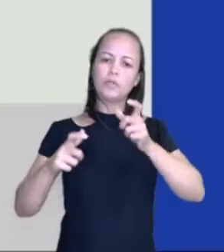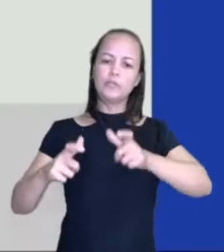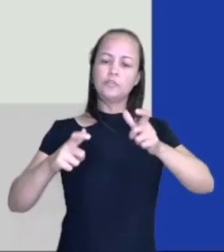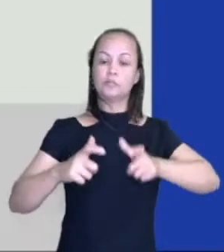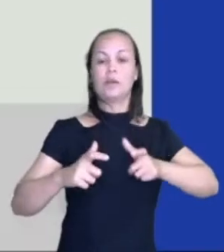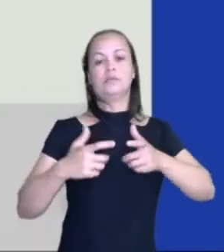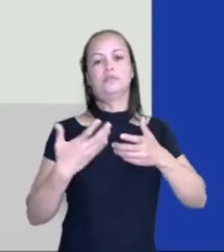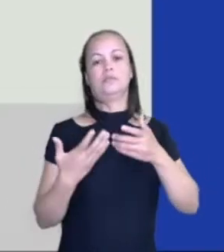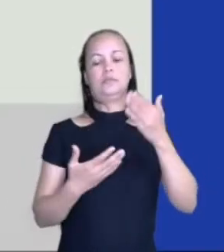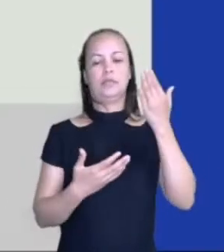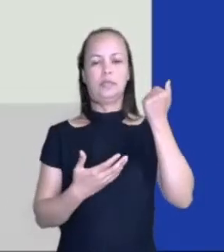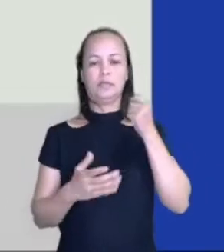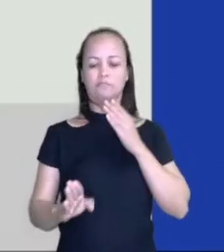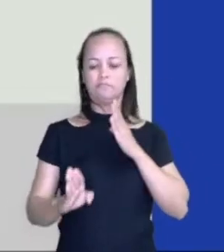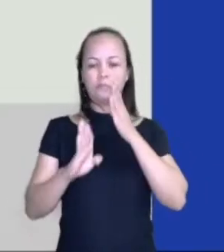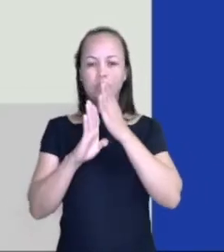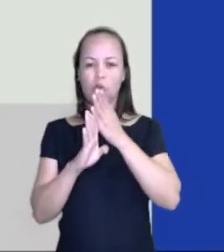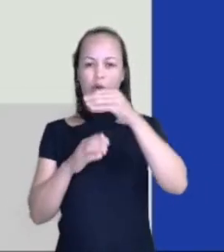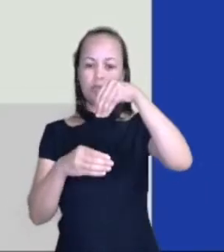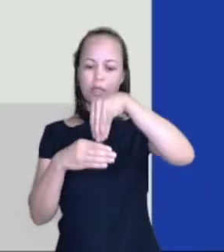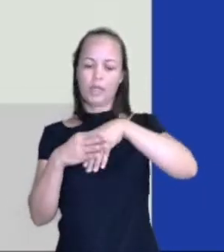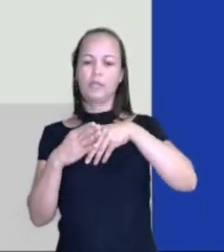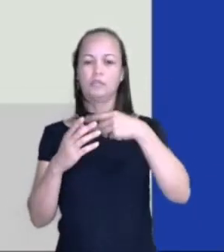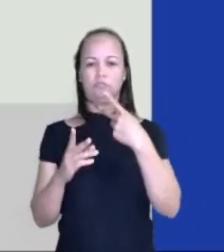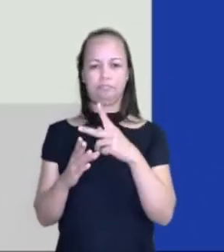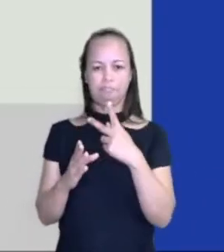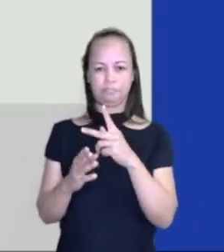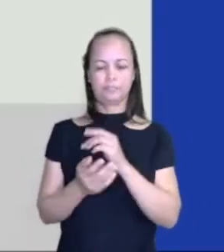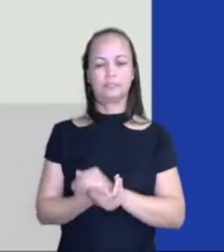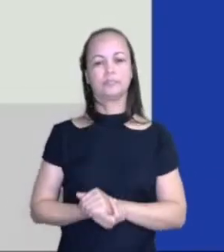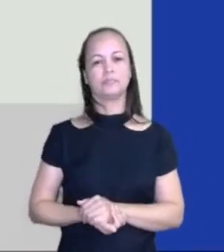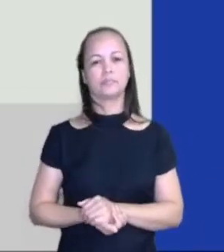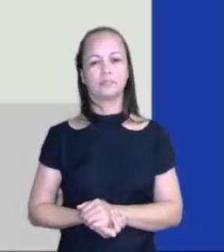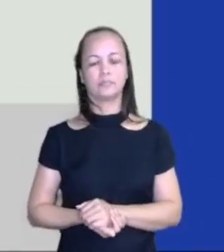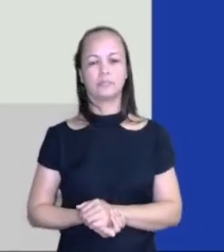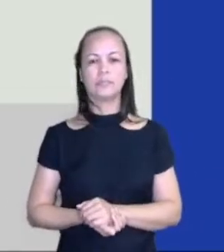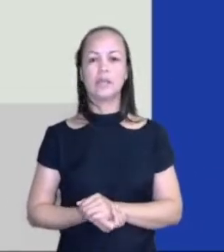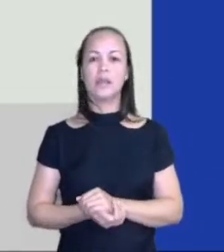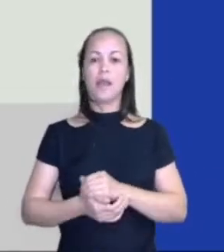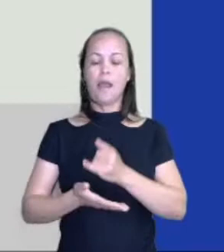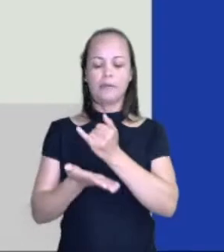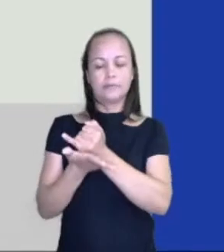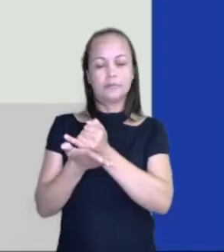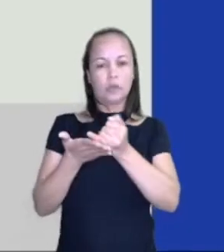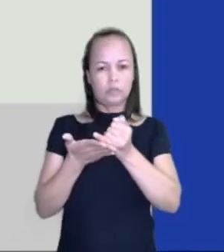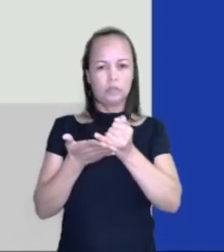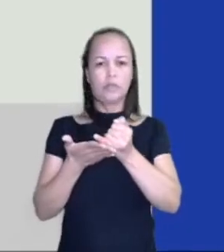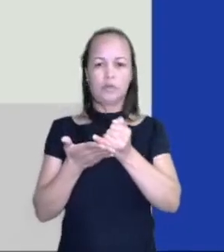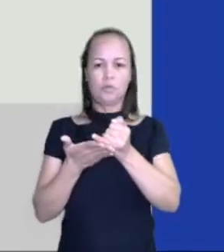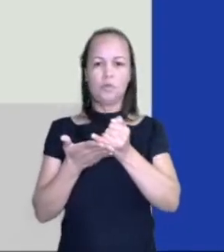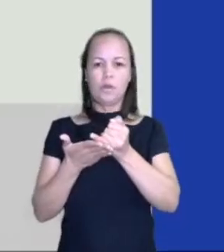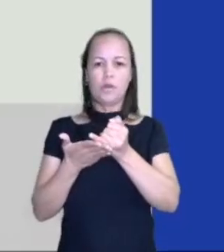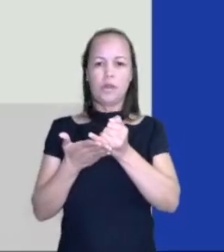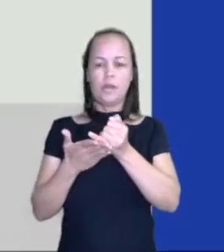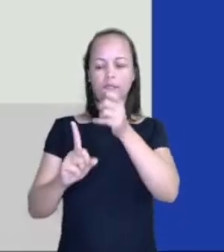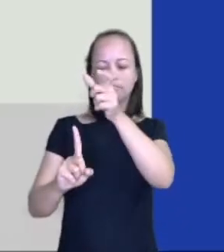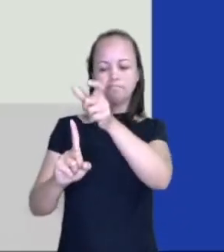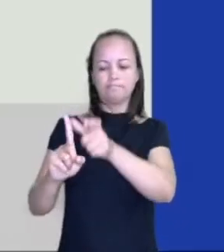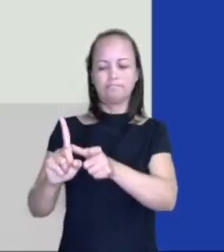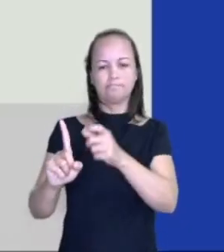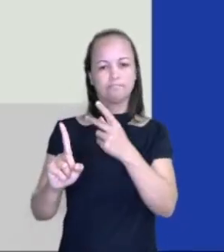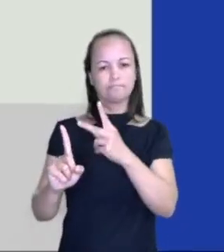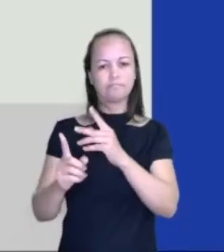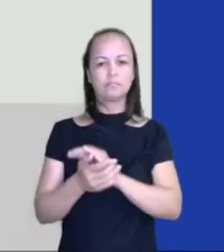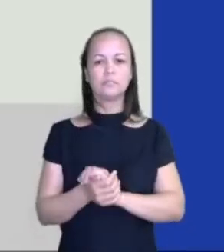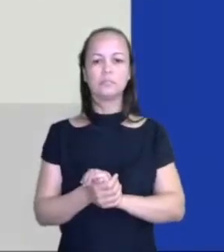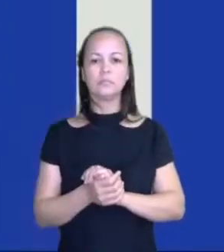esse que nós vamos descobrir dentro dessas obras. Bom, a introdução é a apresentação de personagens. Mas vamos